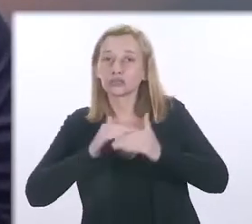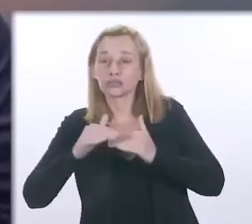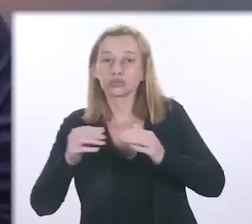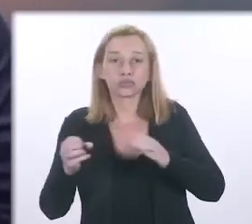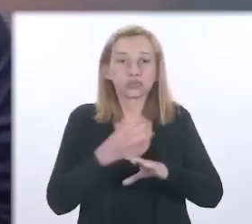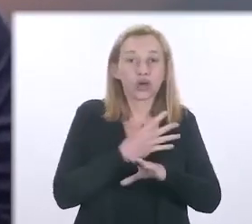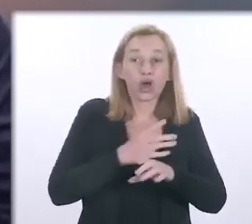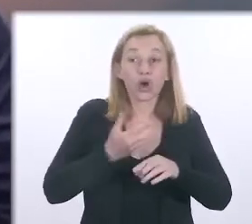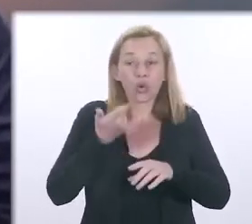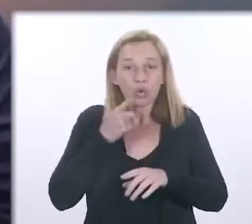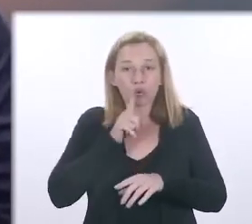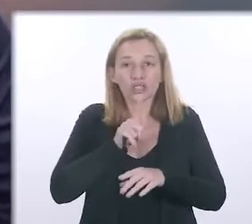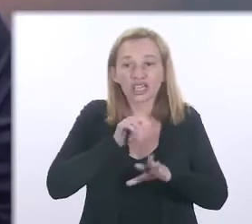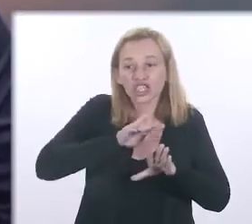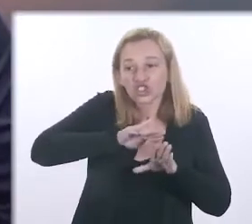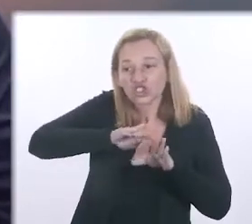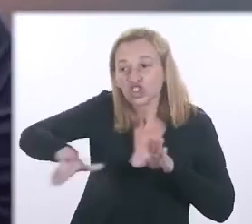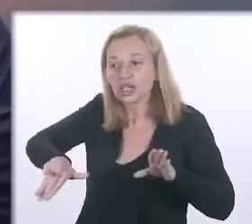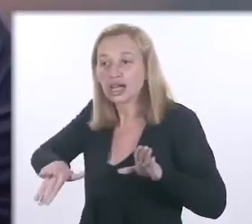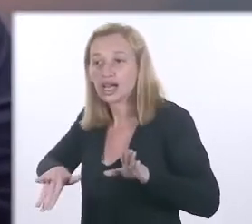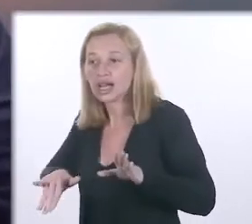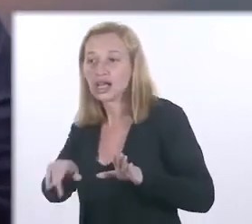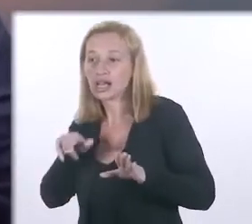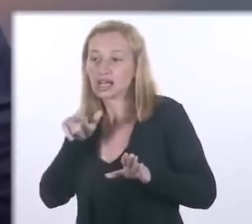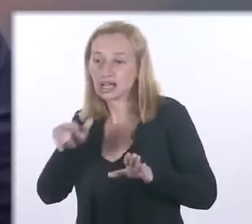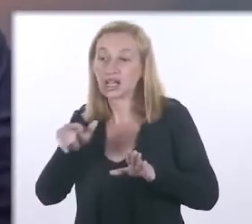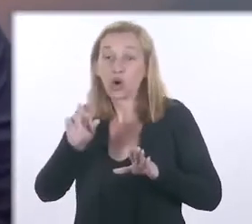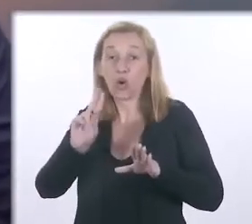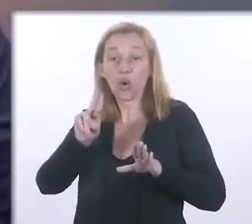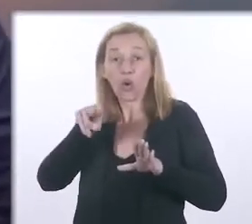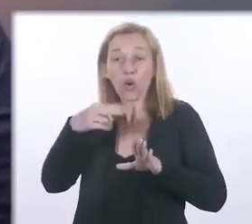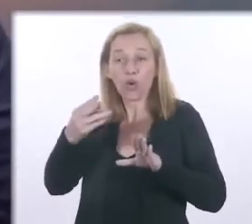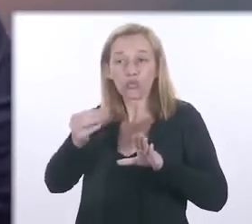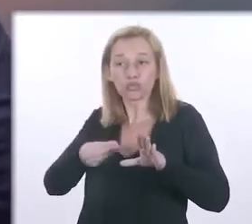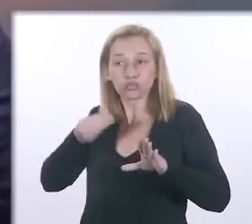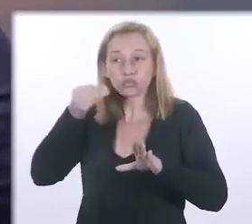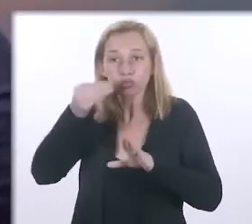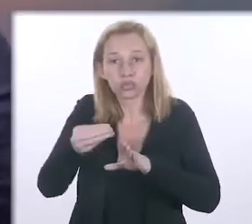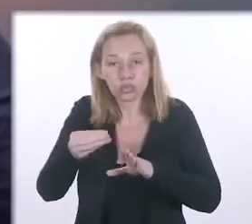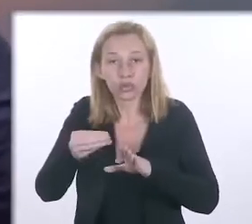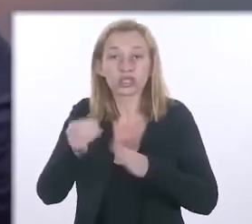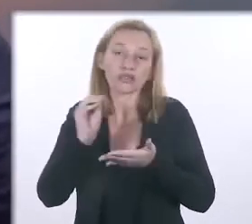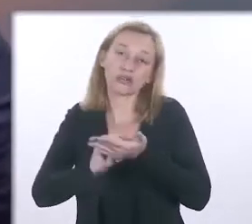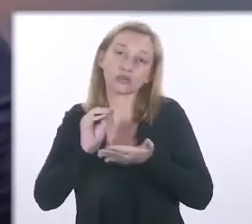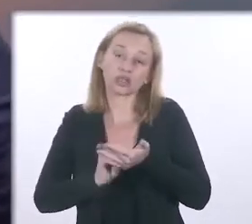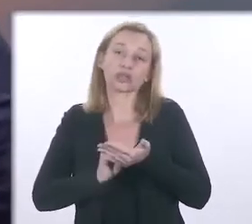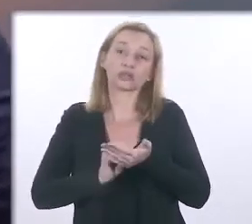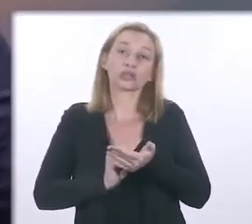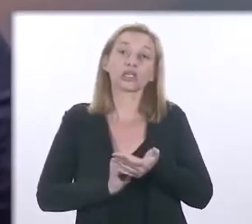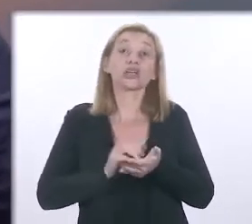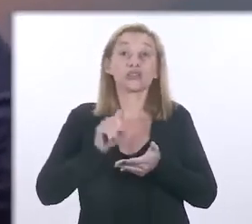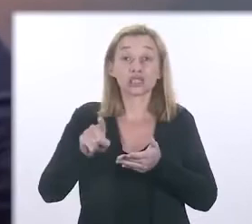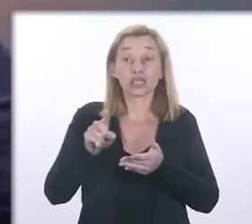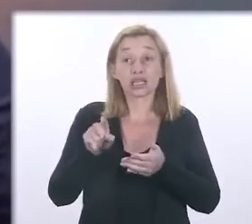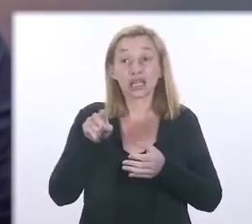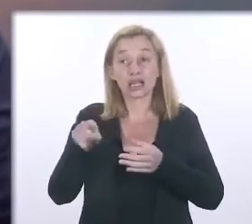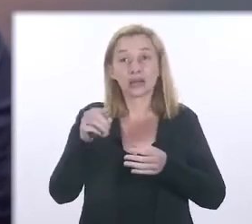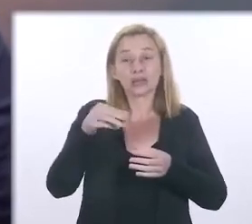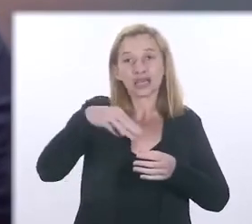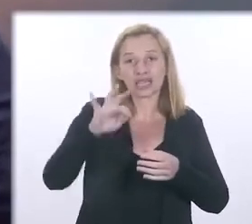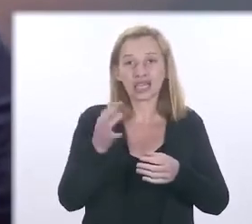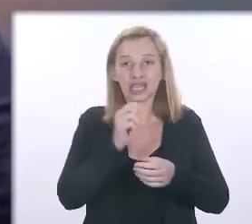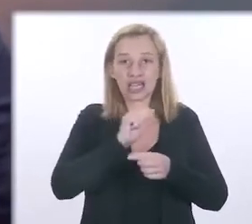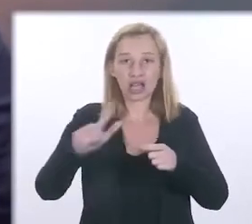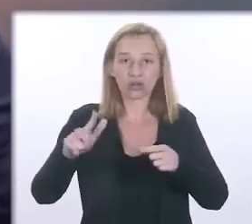extremamente revolucionária, porque ela consegue então retirar aquela porção ou acrescentar ao que está faltando, para fazer com que